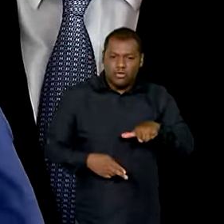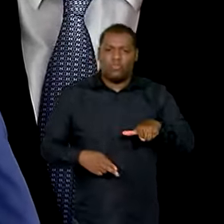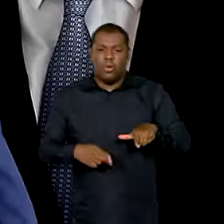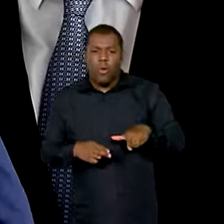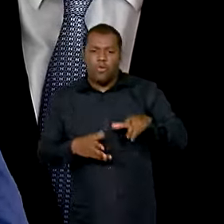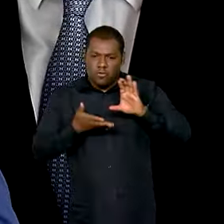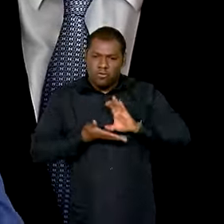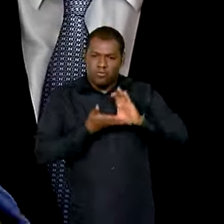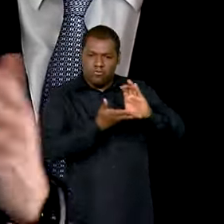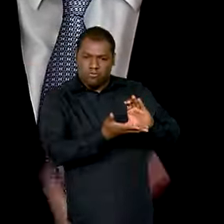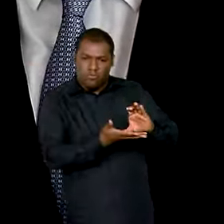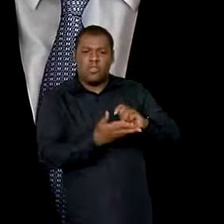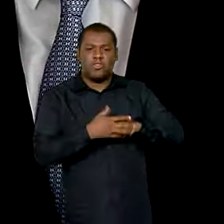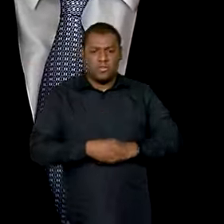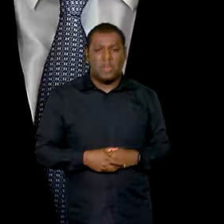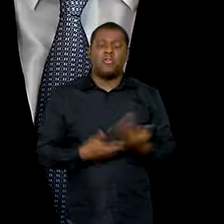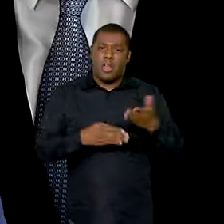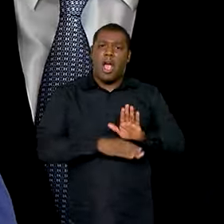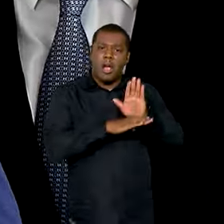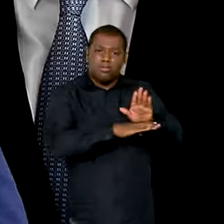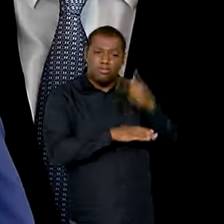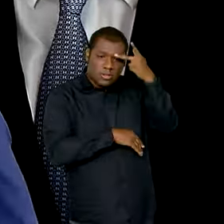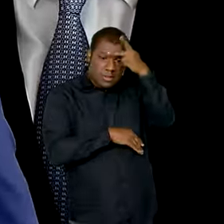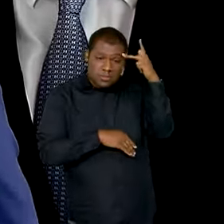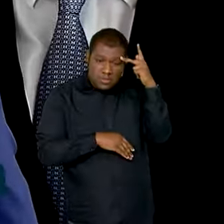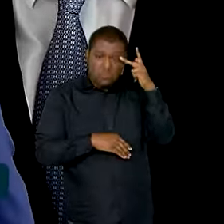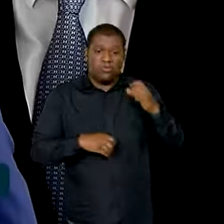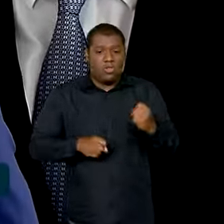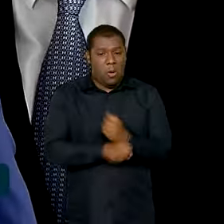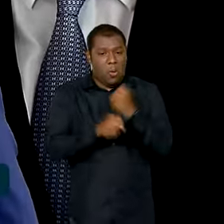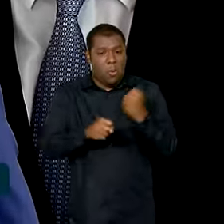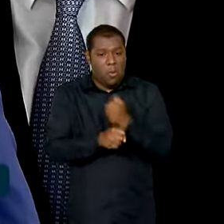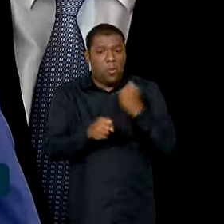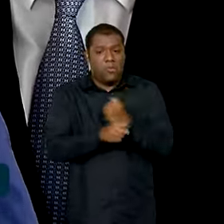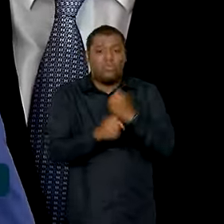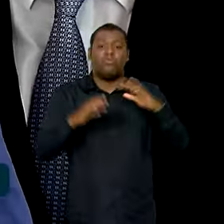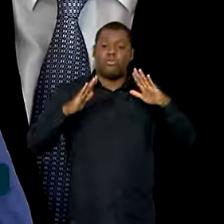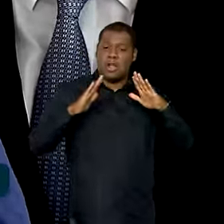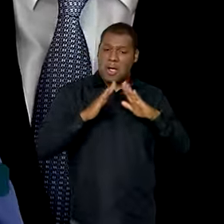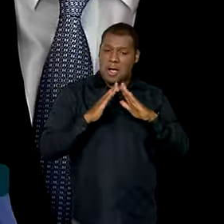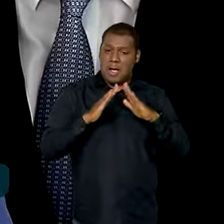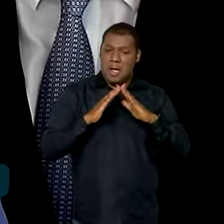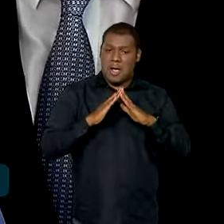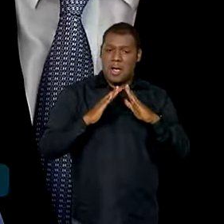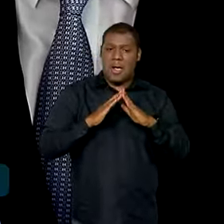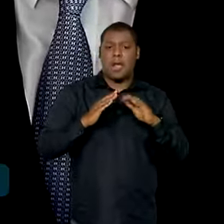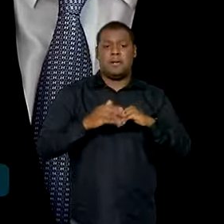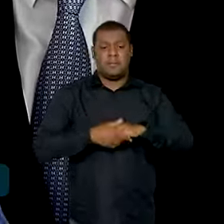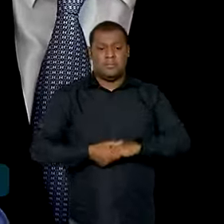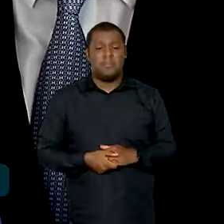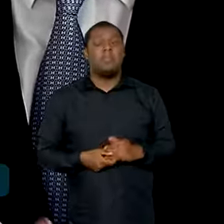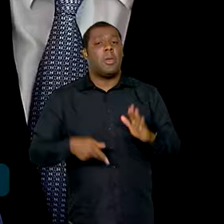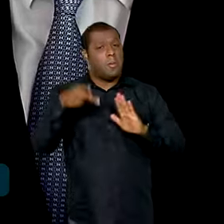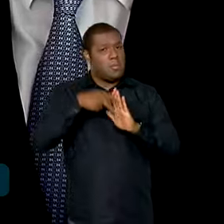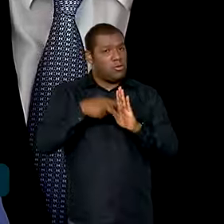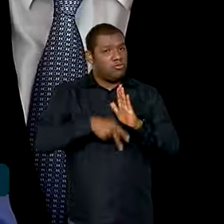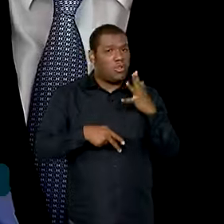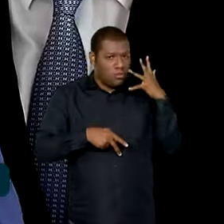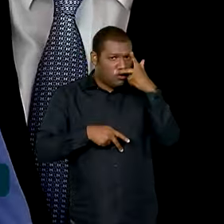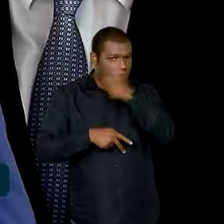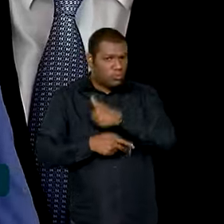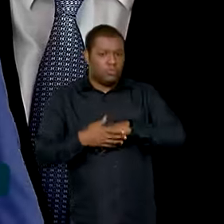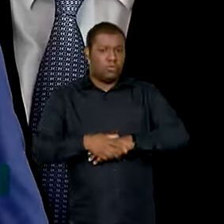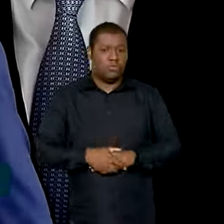a questão do reaproveitamento da água, da questão da energia solar, enfim, é um belo projeto. As unidades